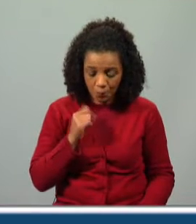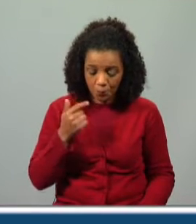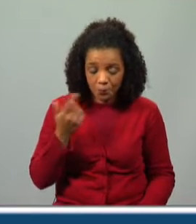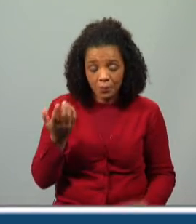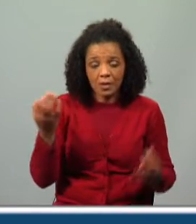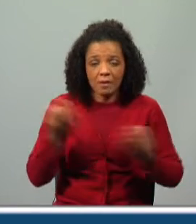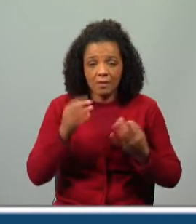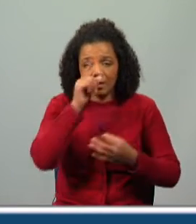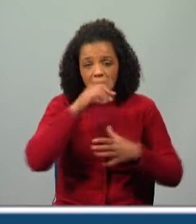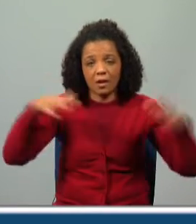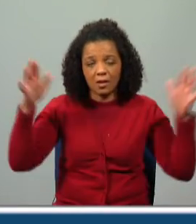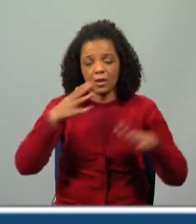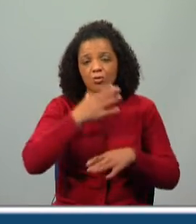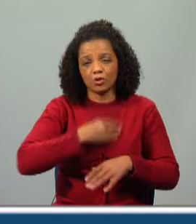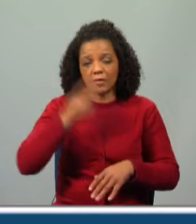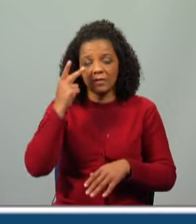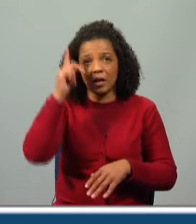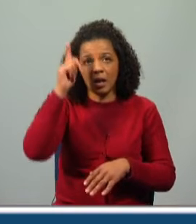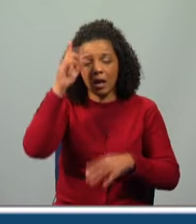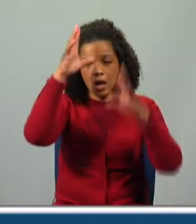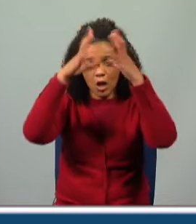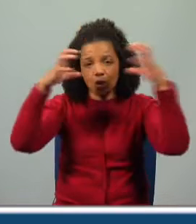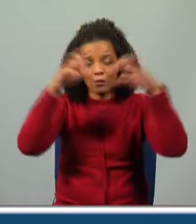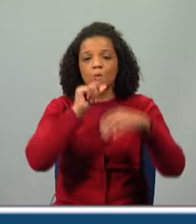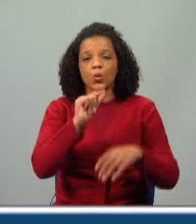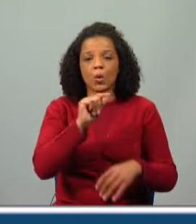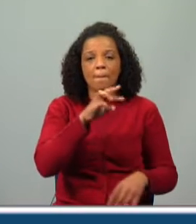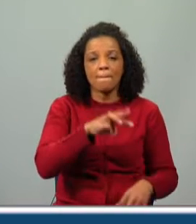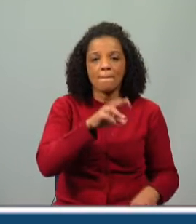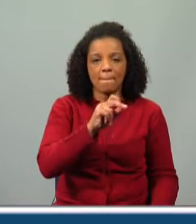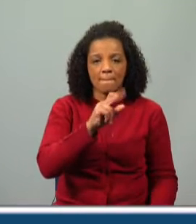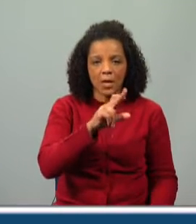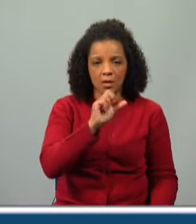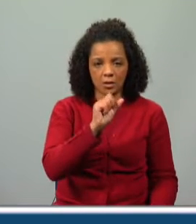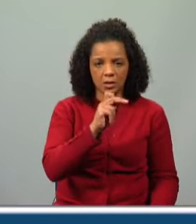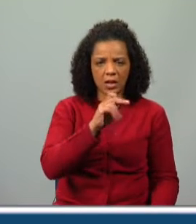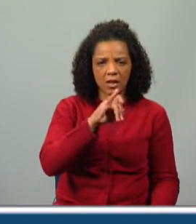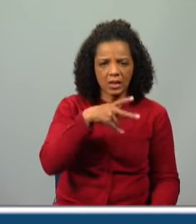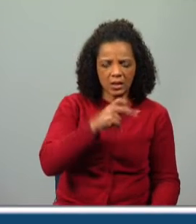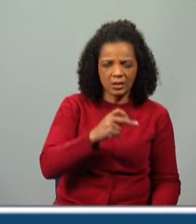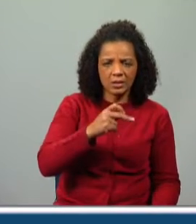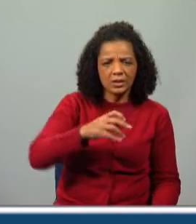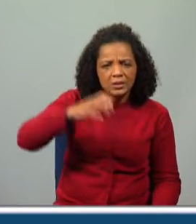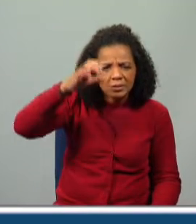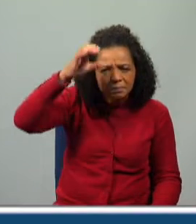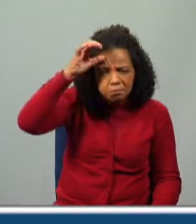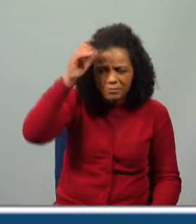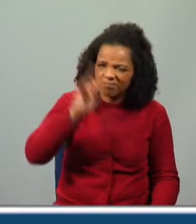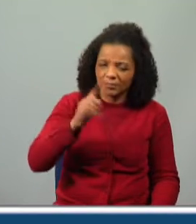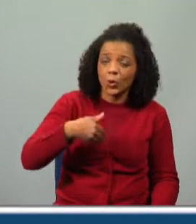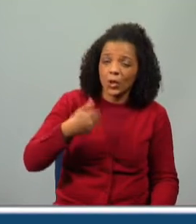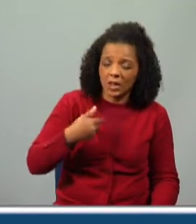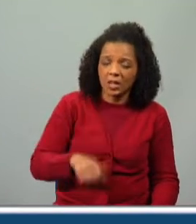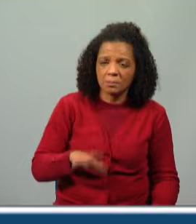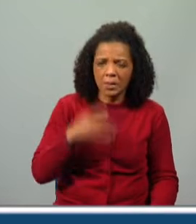que gostava de viver nas nuvens. Chamava-se Dona Margarida. Não era muito inteligente, coitada, mas gostava de